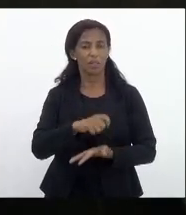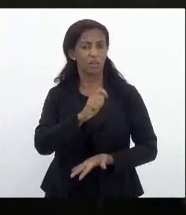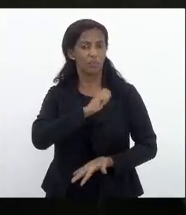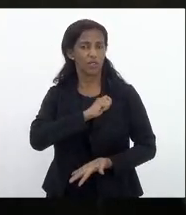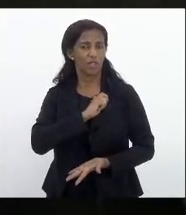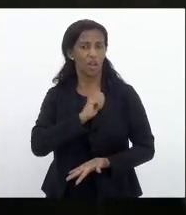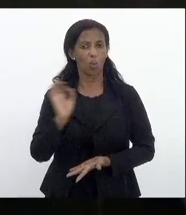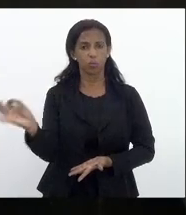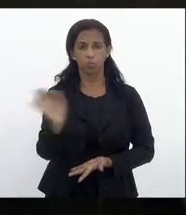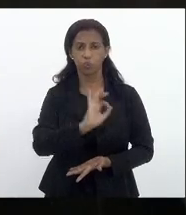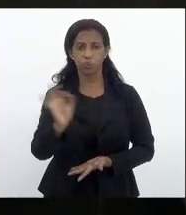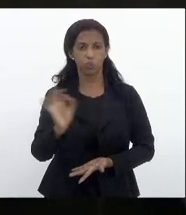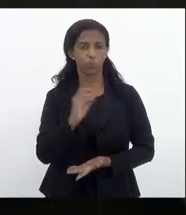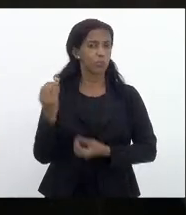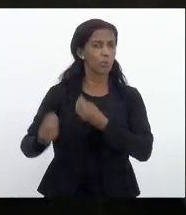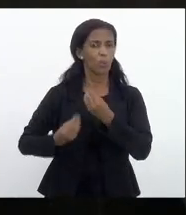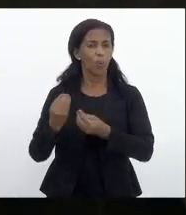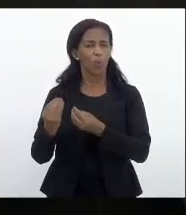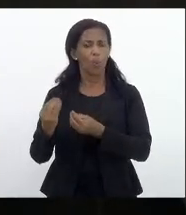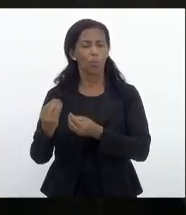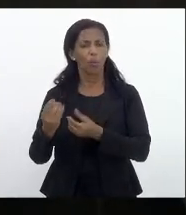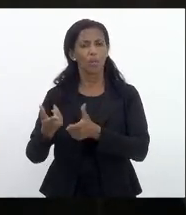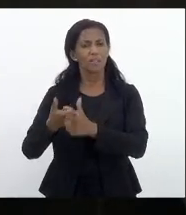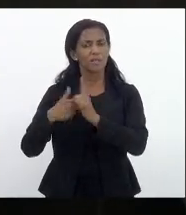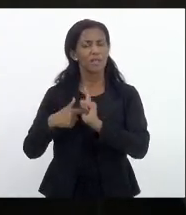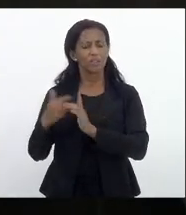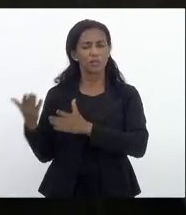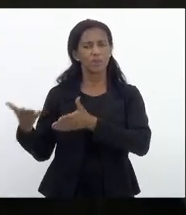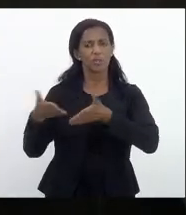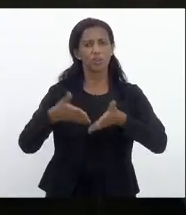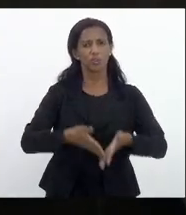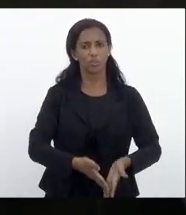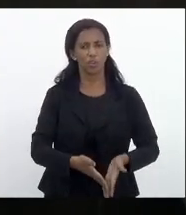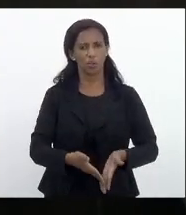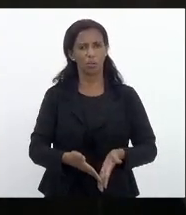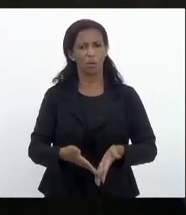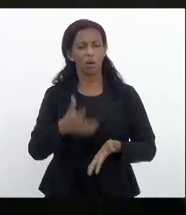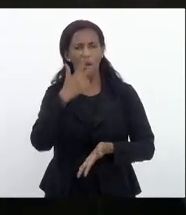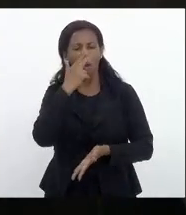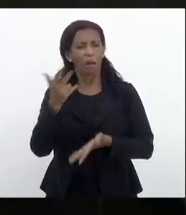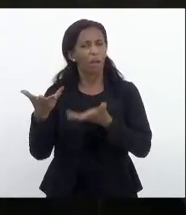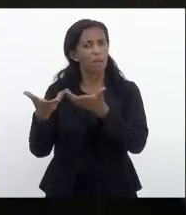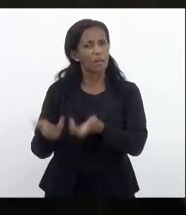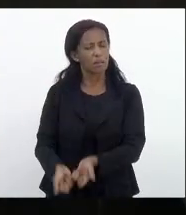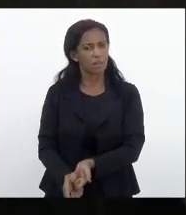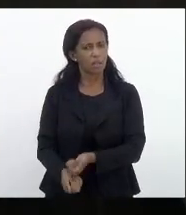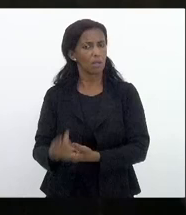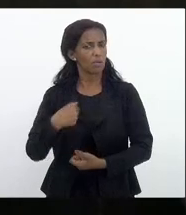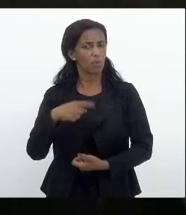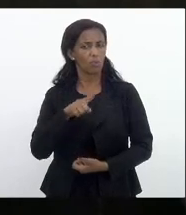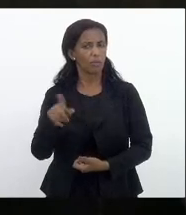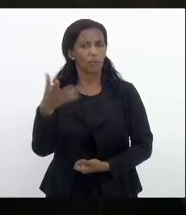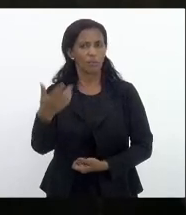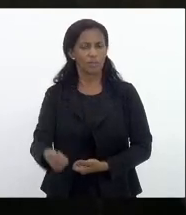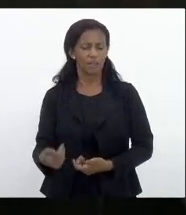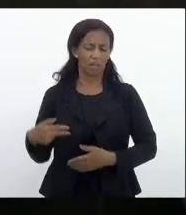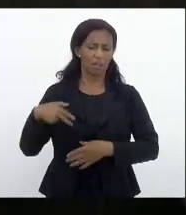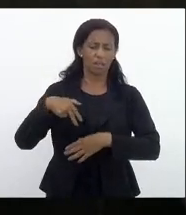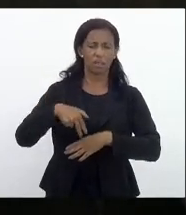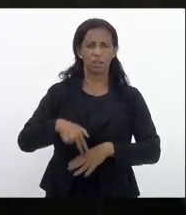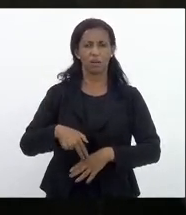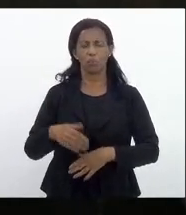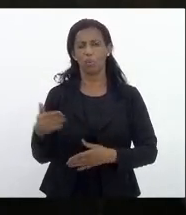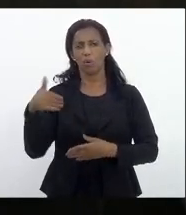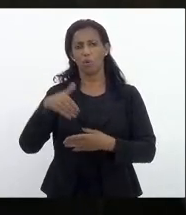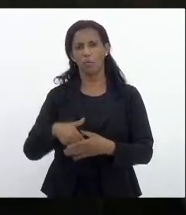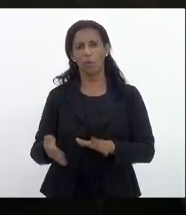sabe né como essa dívida chegou a esse ponto estamos aceitando assim de barato e isso eu não vou aceitar da tribuna o